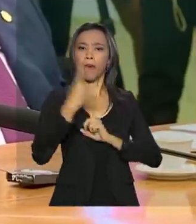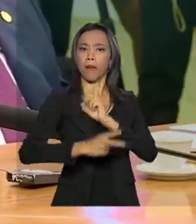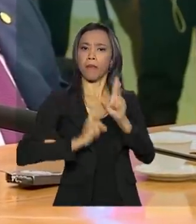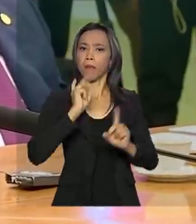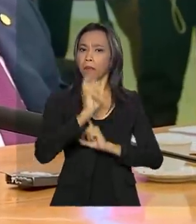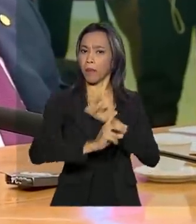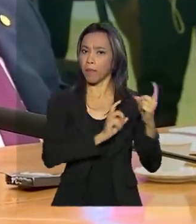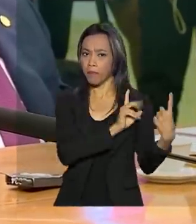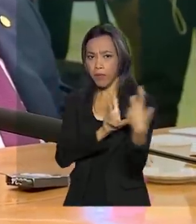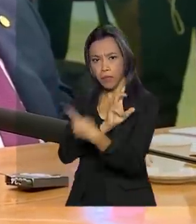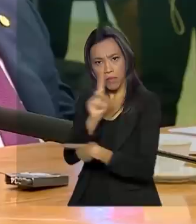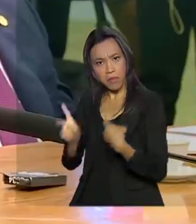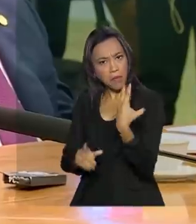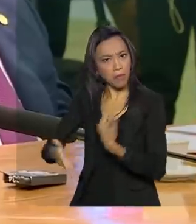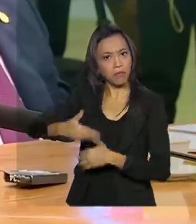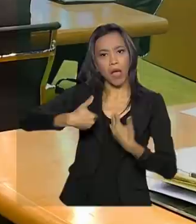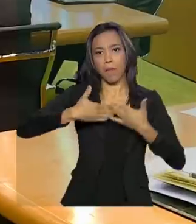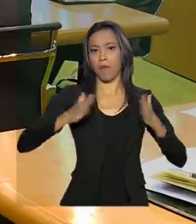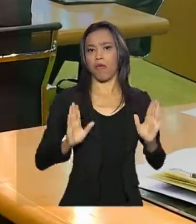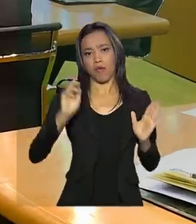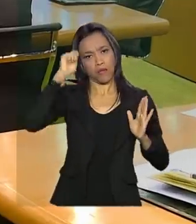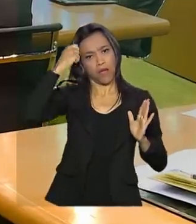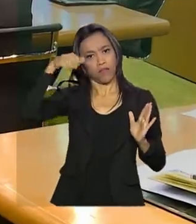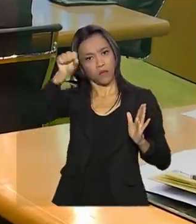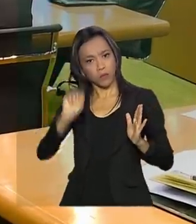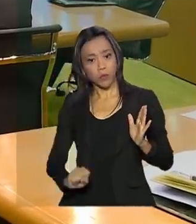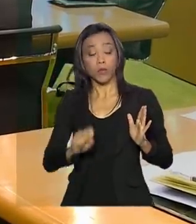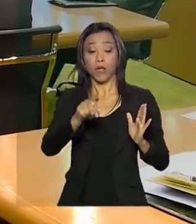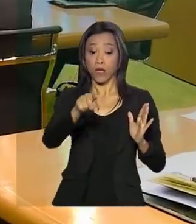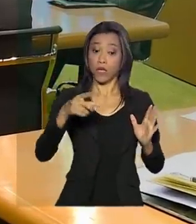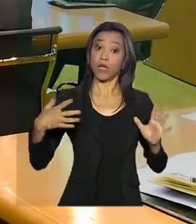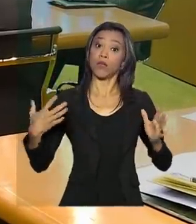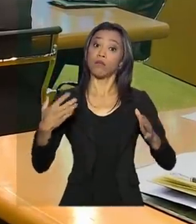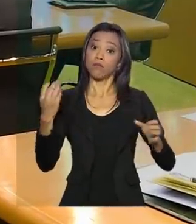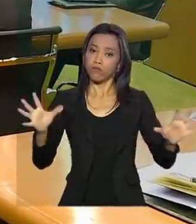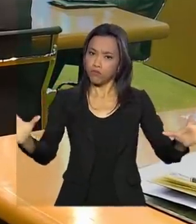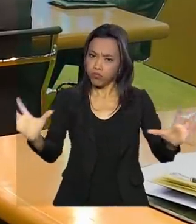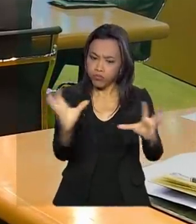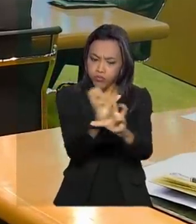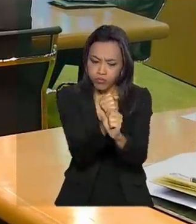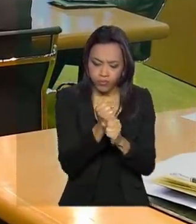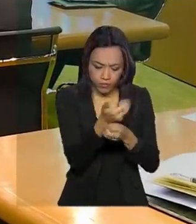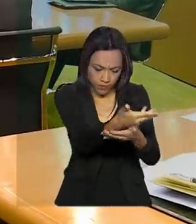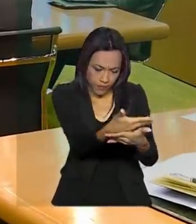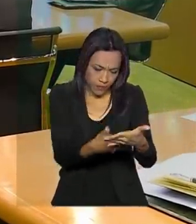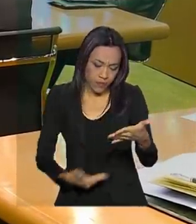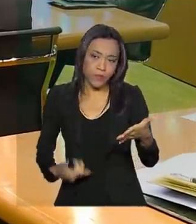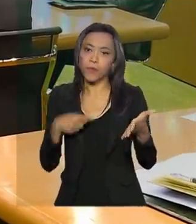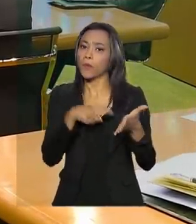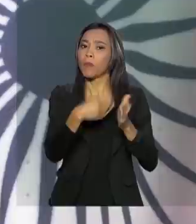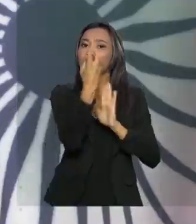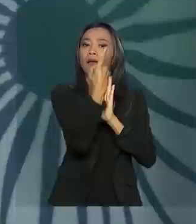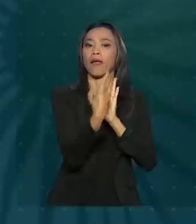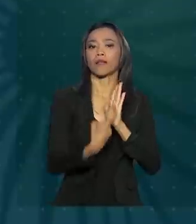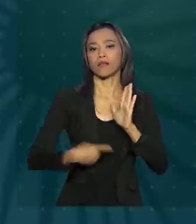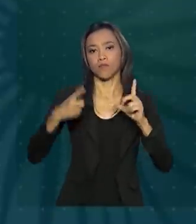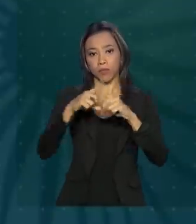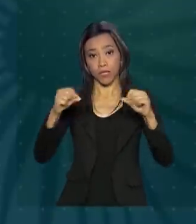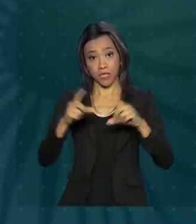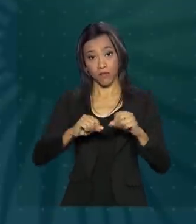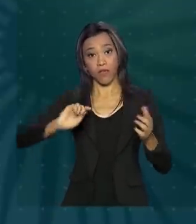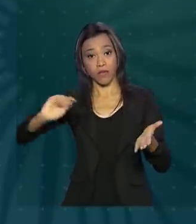resultado desses dois dias de cúpula foi a Declaração de Brasília, que foi assinada nesta quinta-feira. O